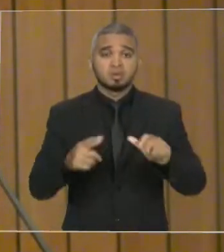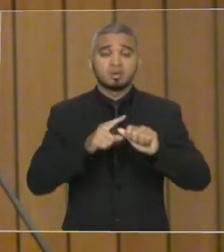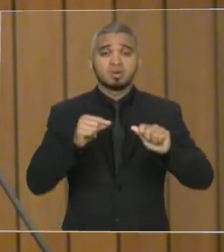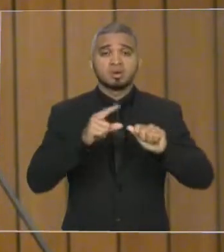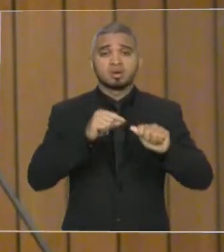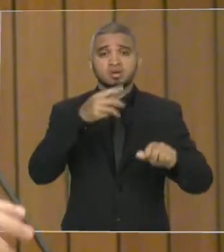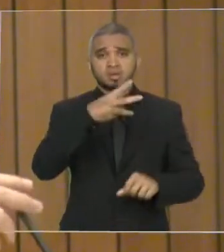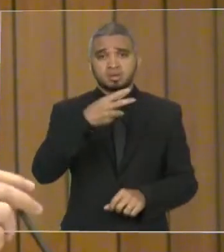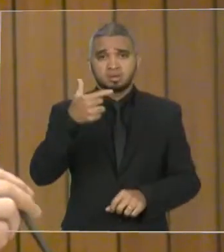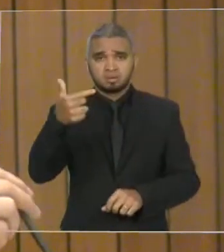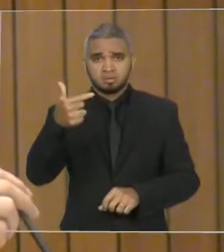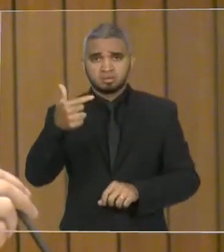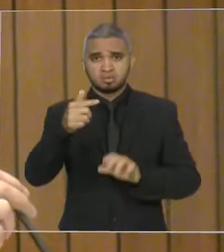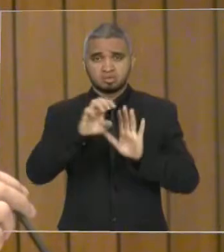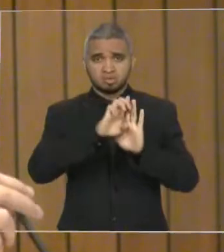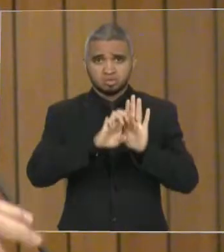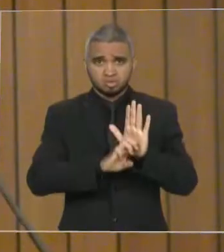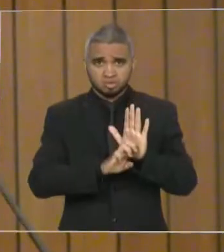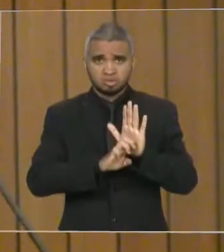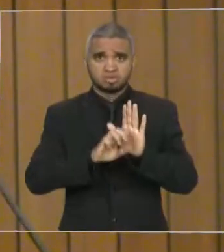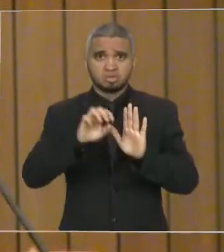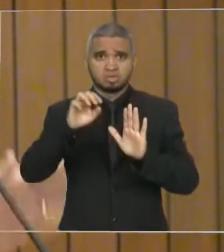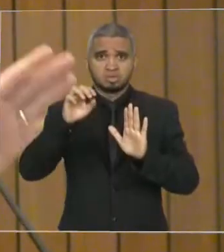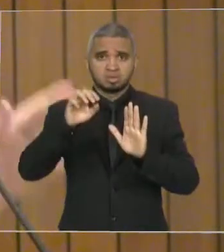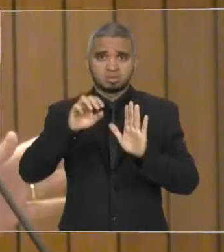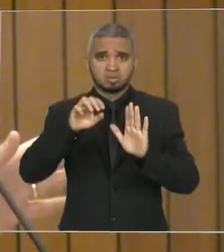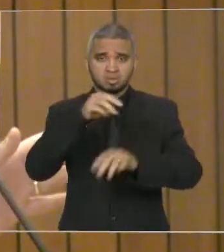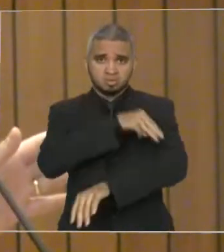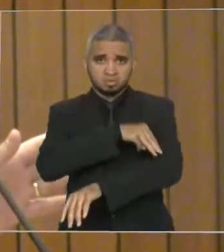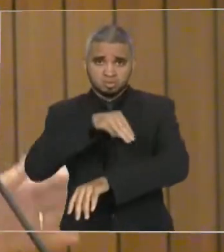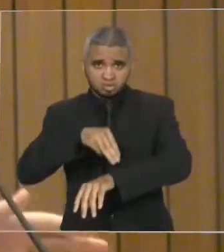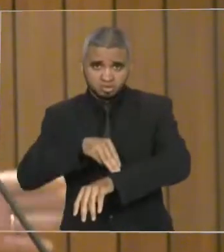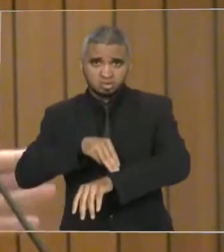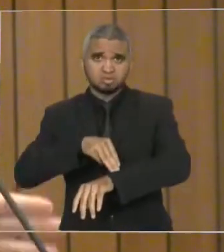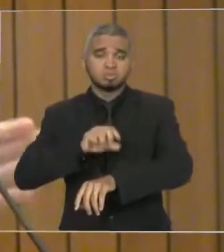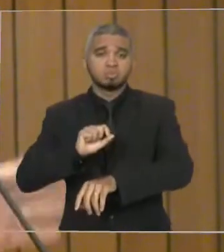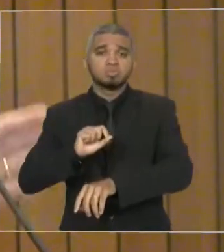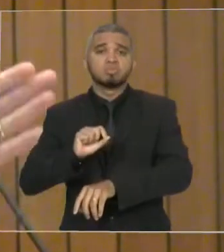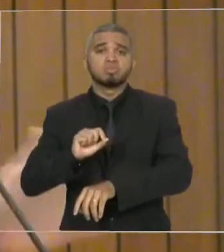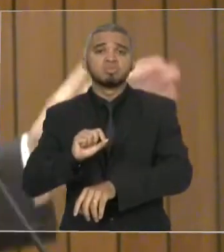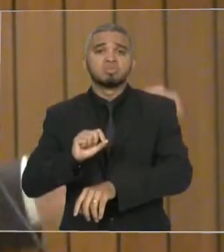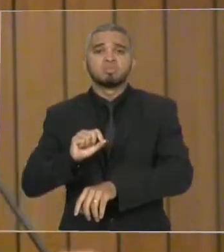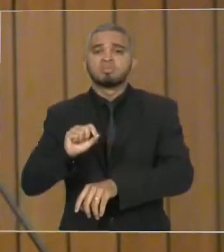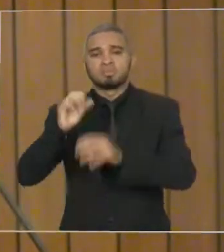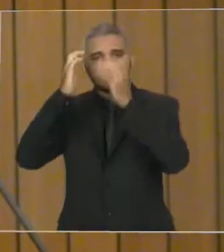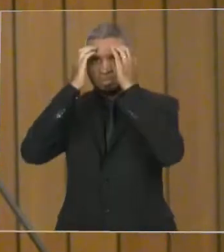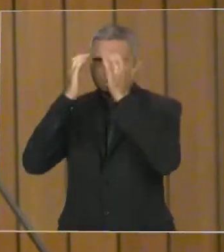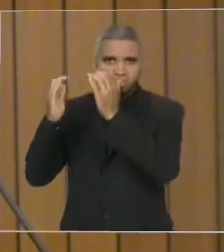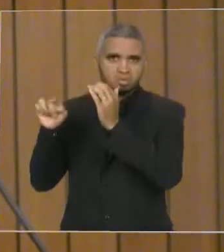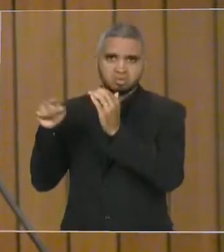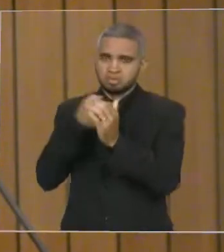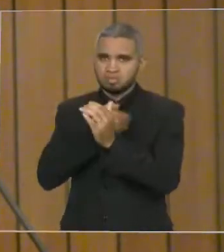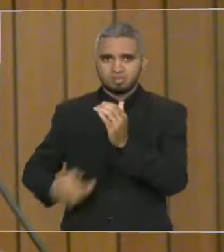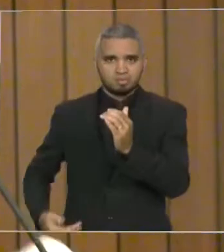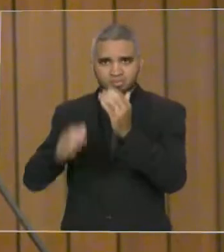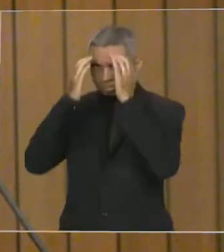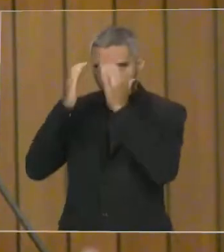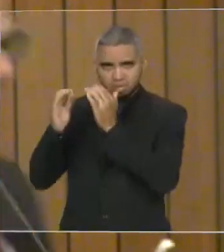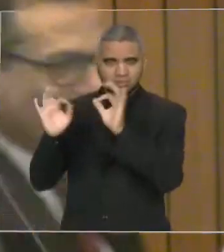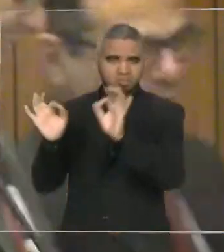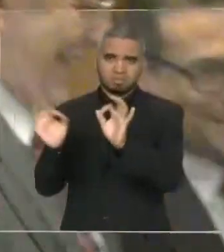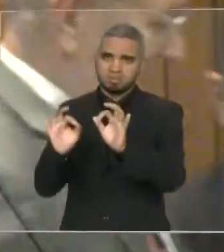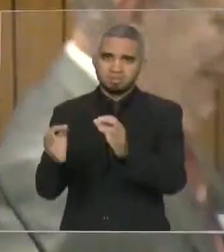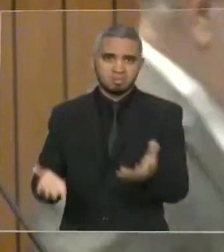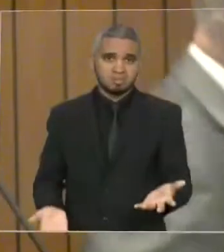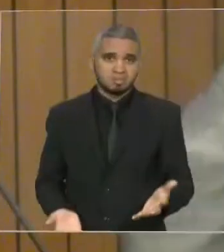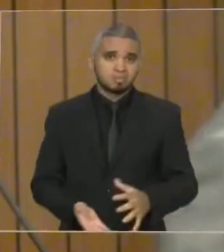32 do Estatuto do Magistério simplesmente não vem sendo cumprido pelo Governo do Estado. Em